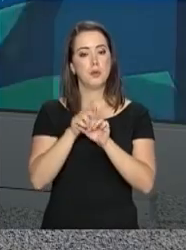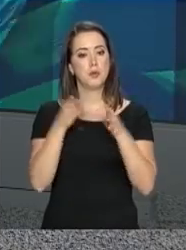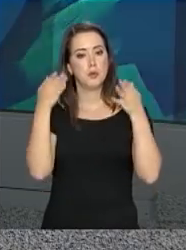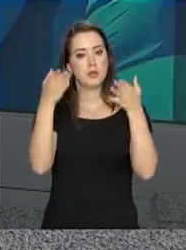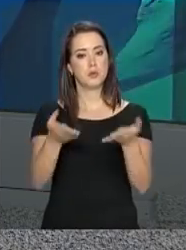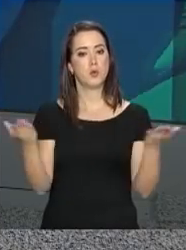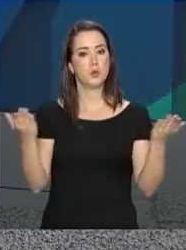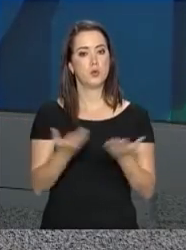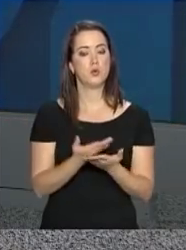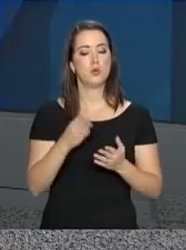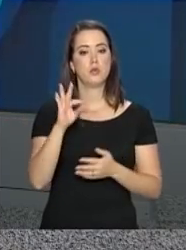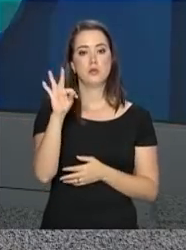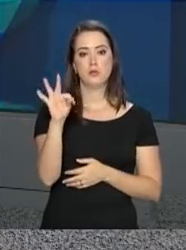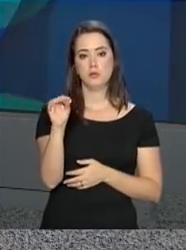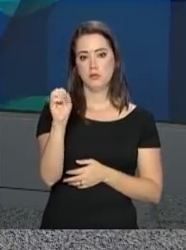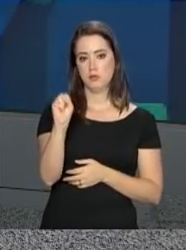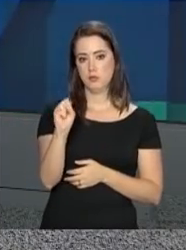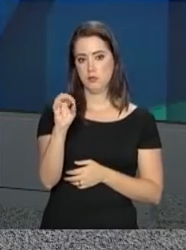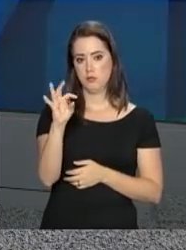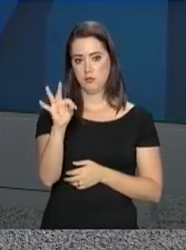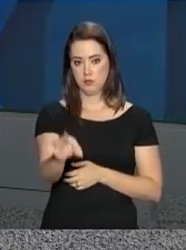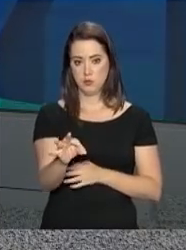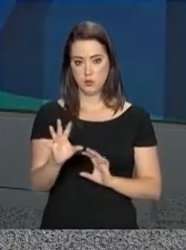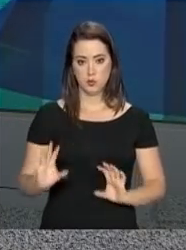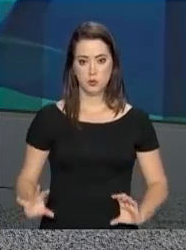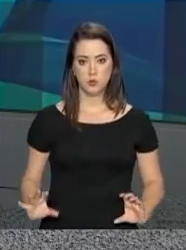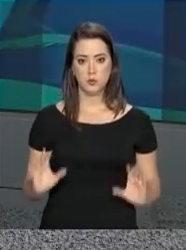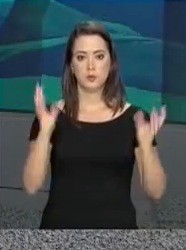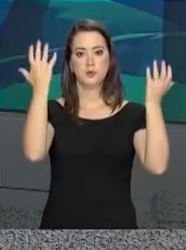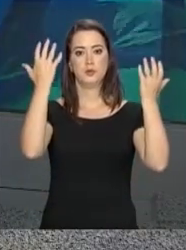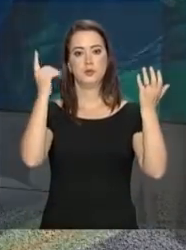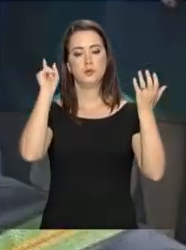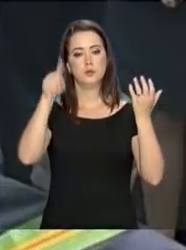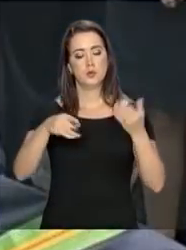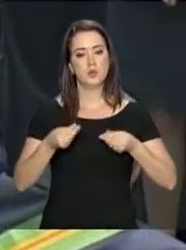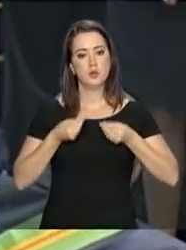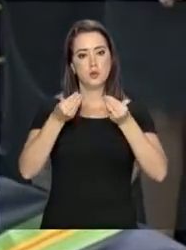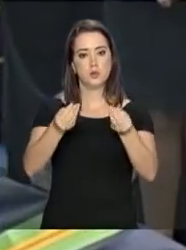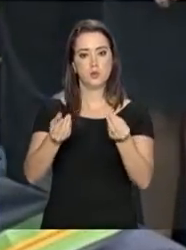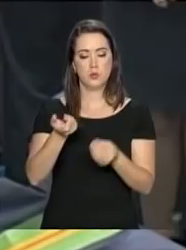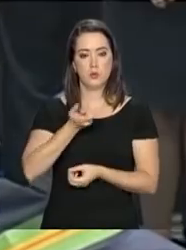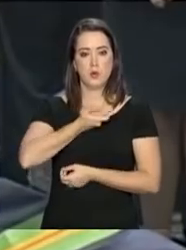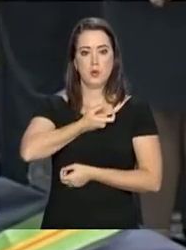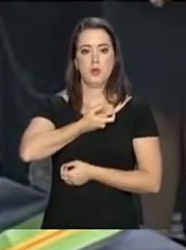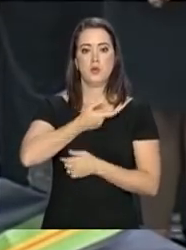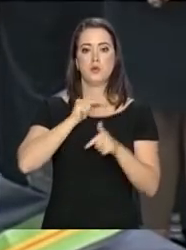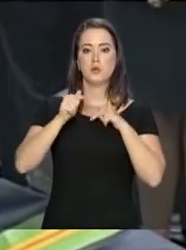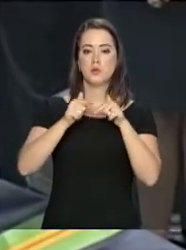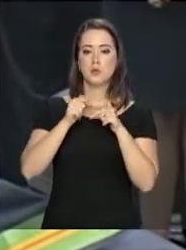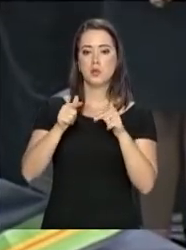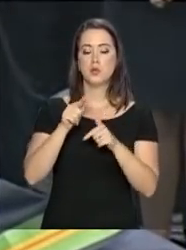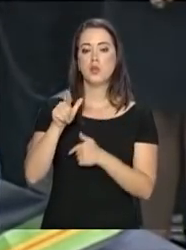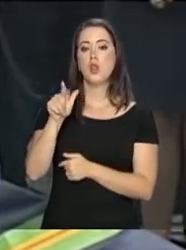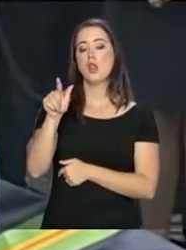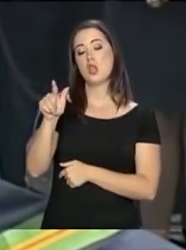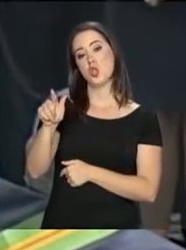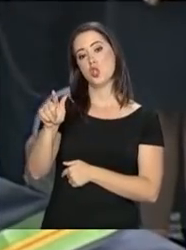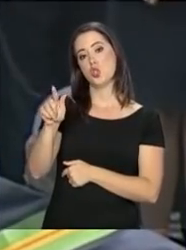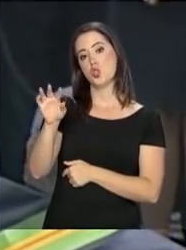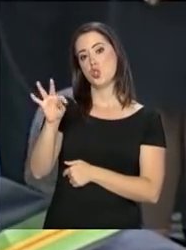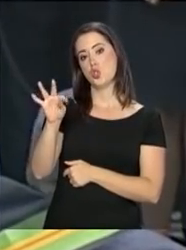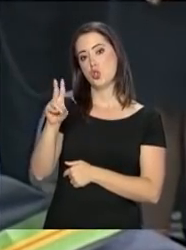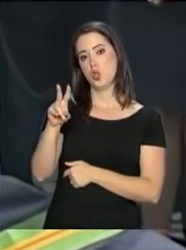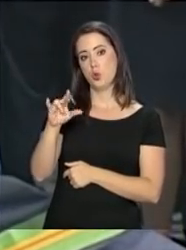participou hoje no Tribunal Superior do Trabalho da Solenidade de Concessão da Ordem do Mérito do Trabalho Getúlio